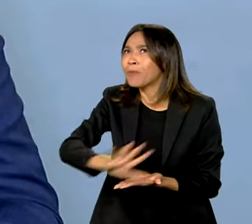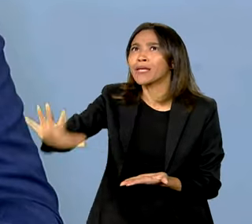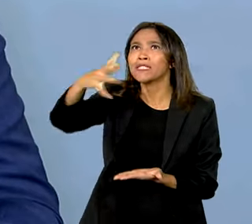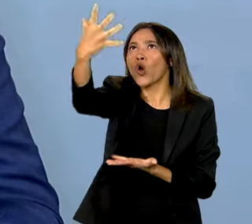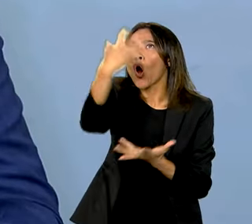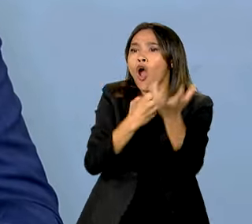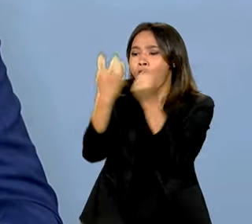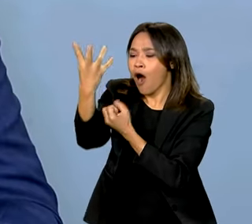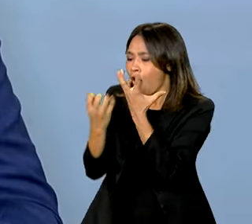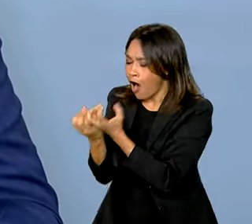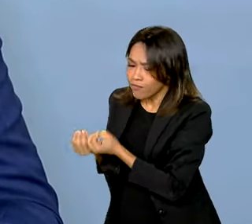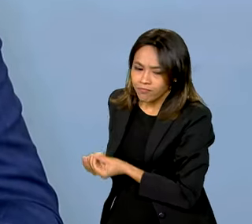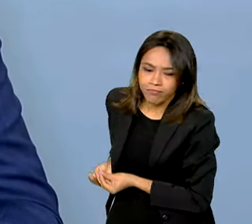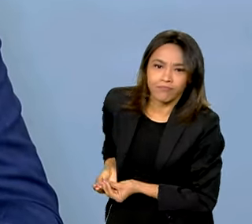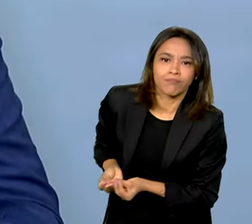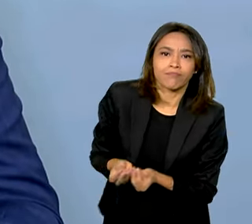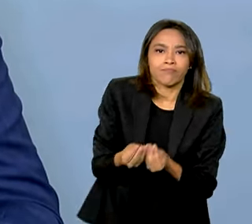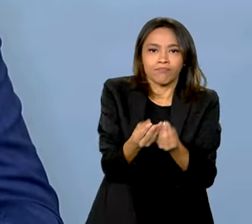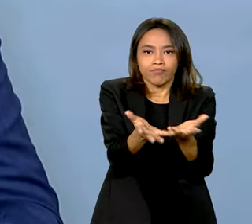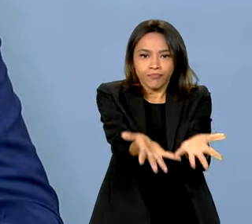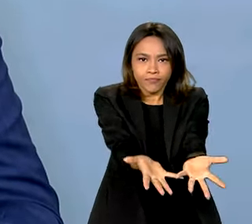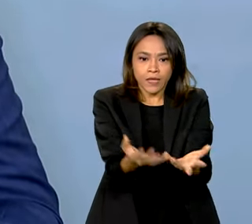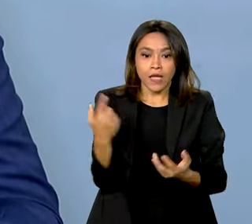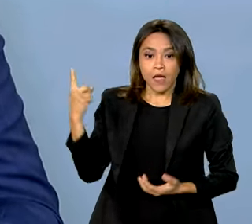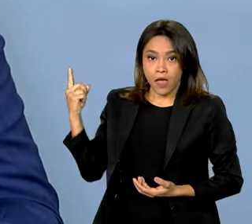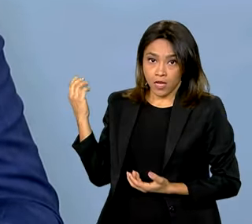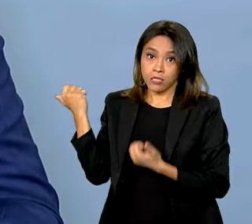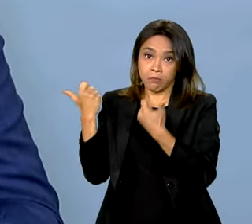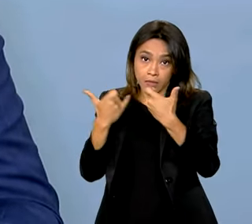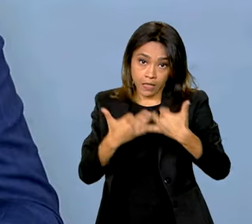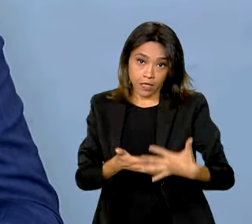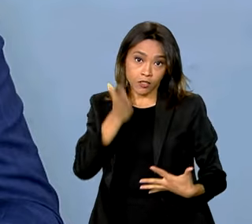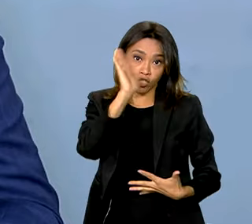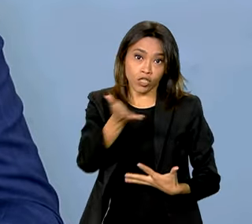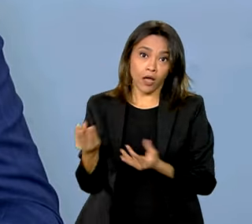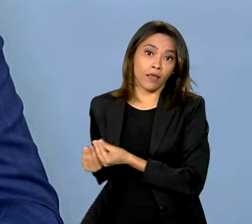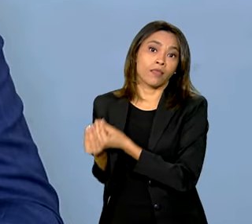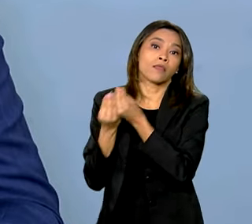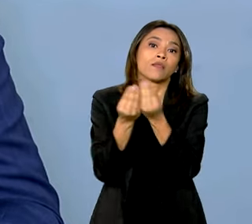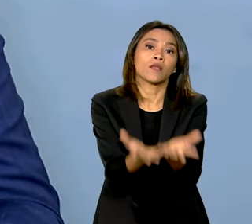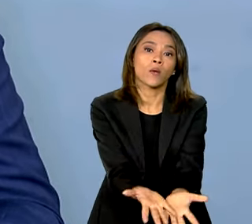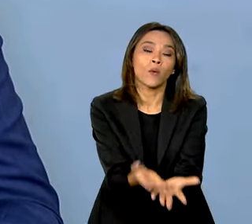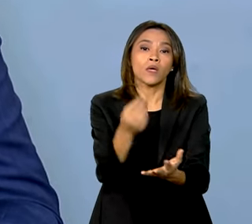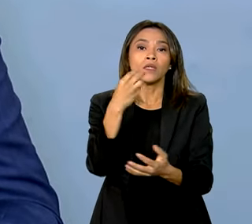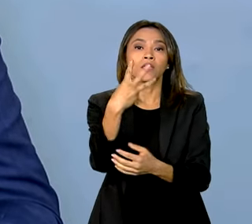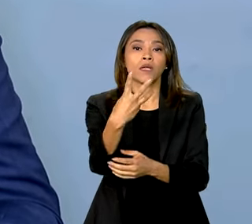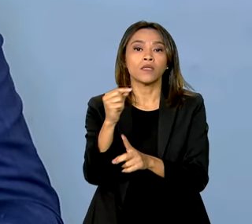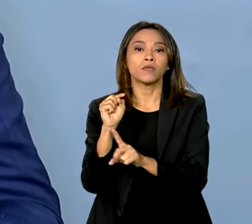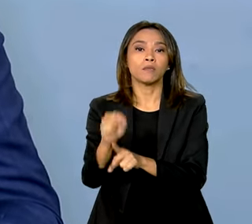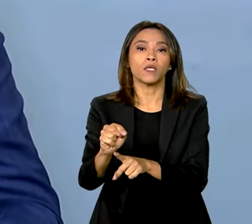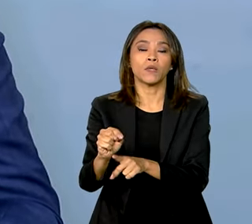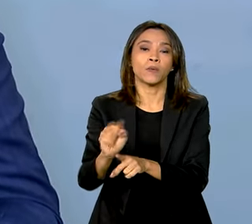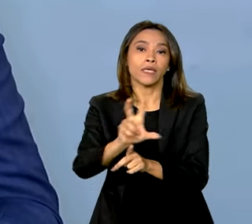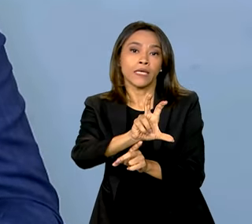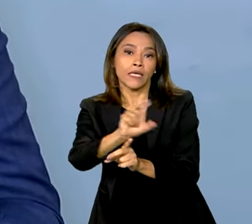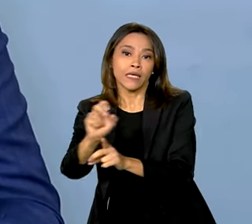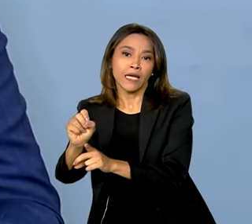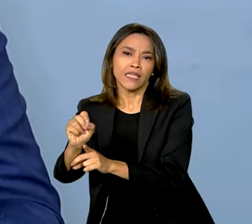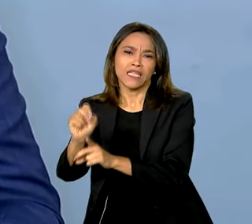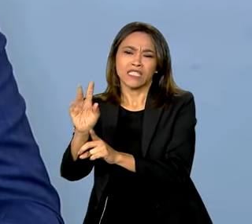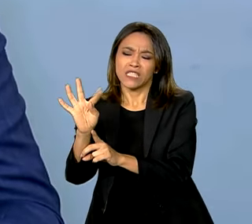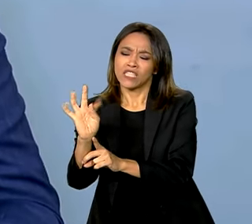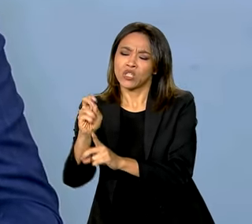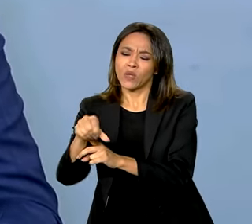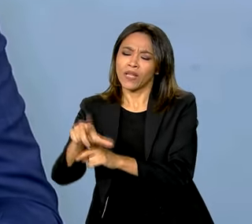Dessas 15 mil toneladas, a gente já entregou aqui, ministro Pimenta, 3.500 toneladas, todas